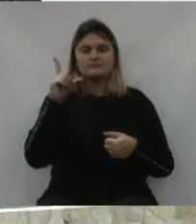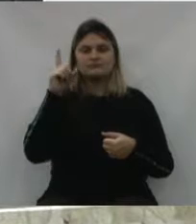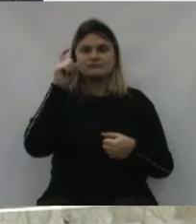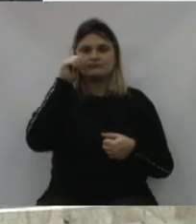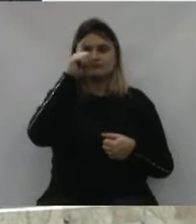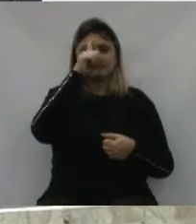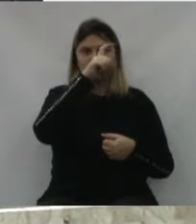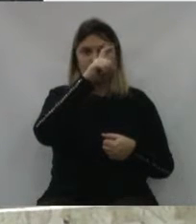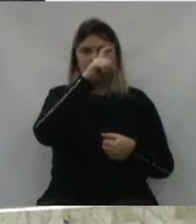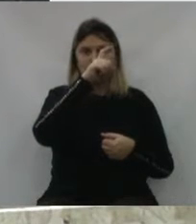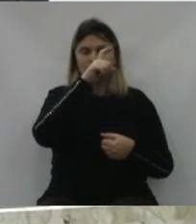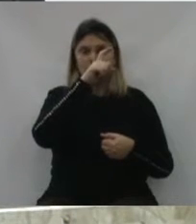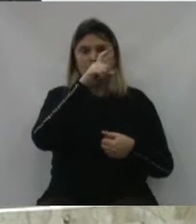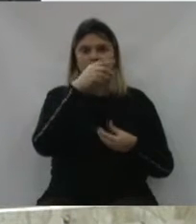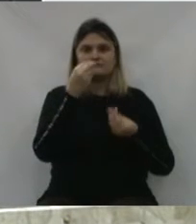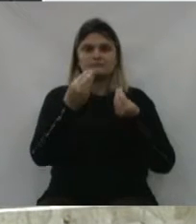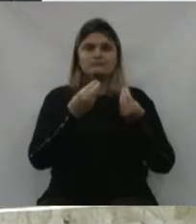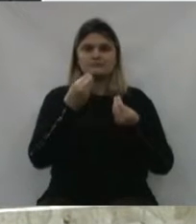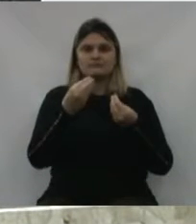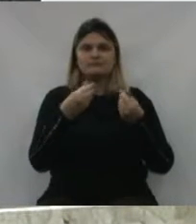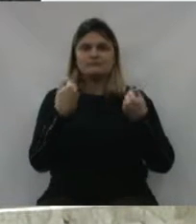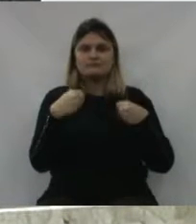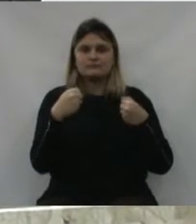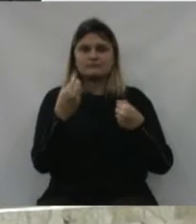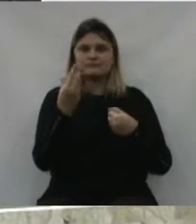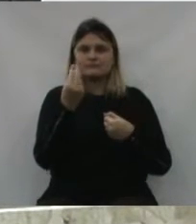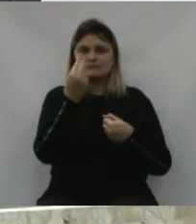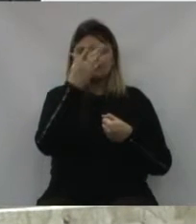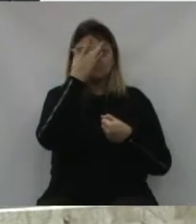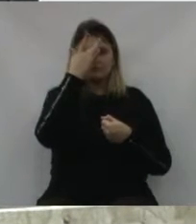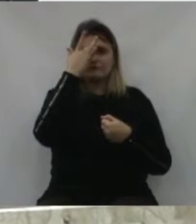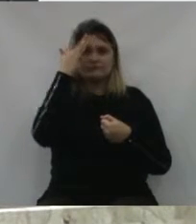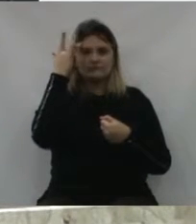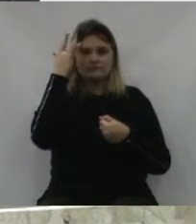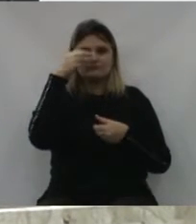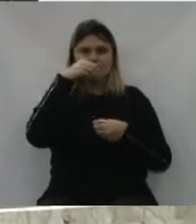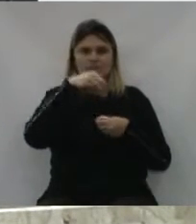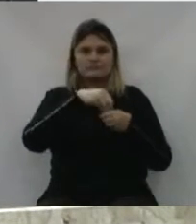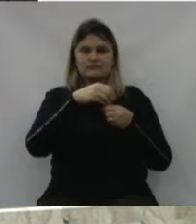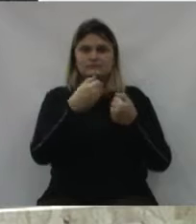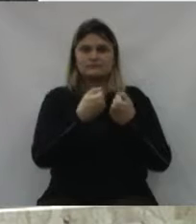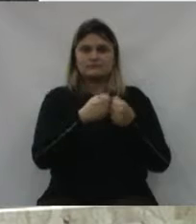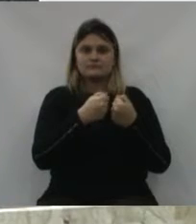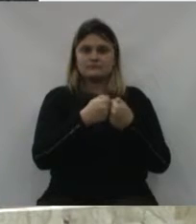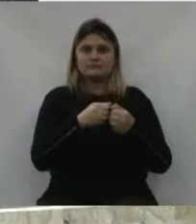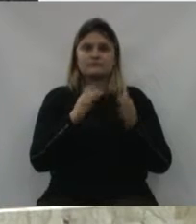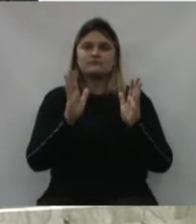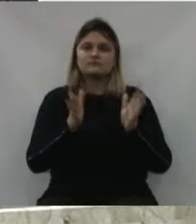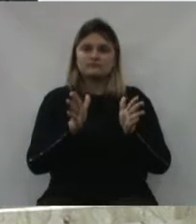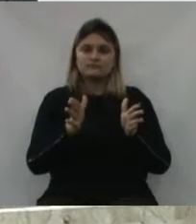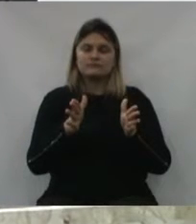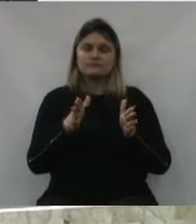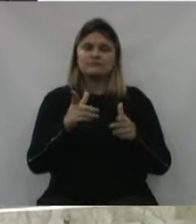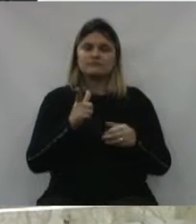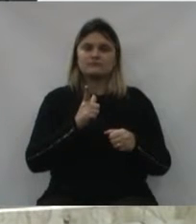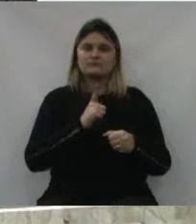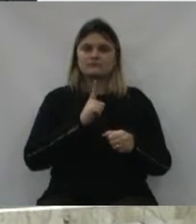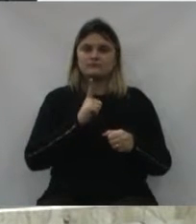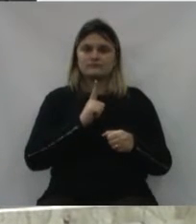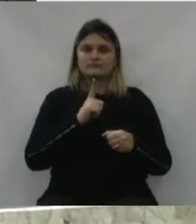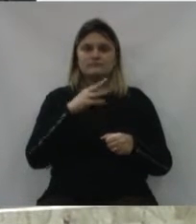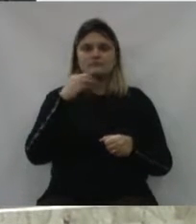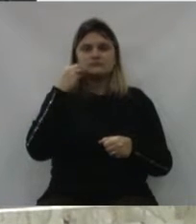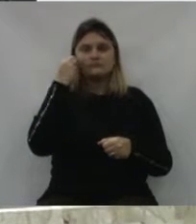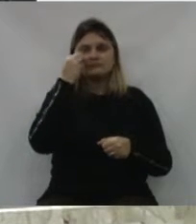certa dificuldade, debilitada, várias pessoas dentro de um ônibus, e agora vão